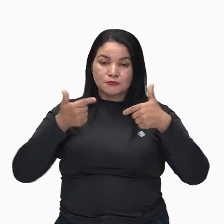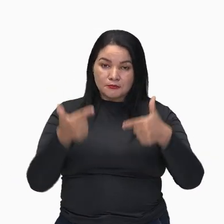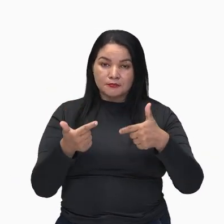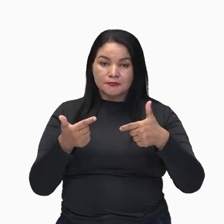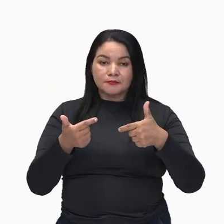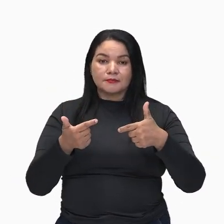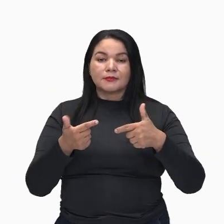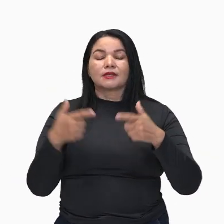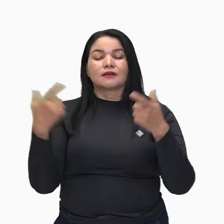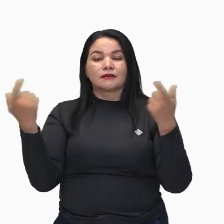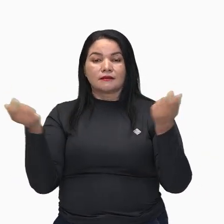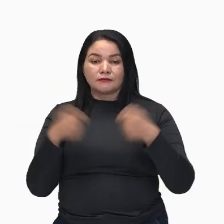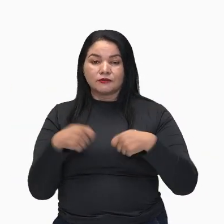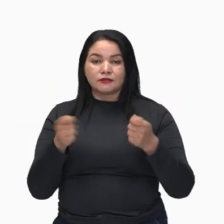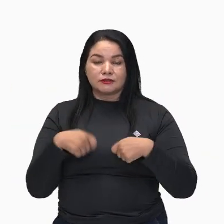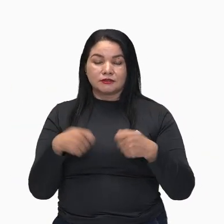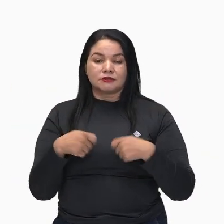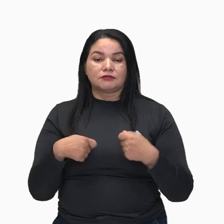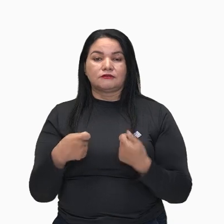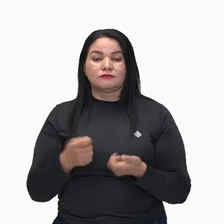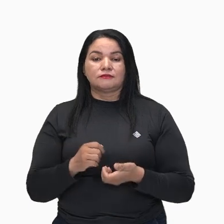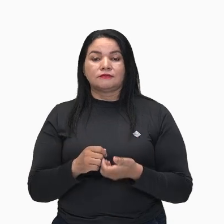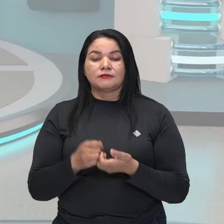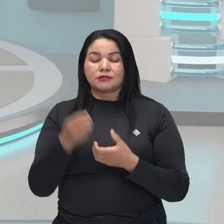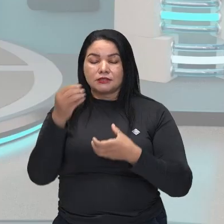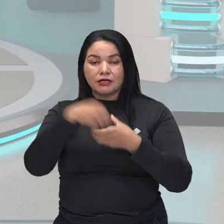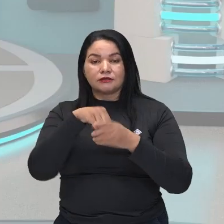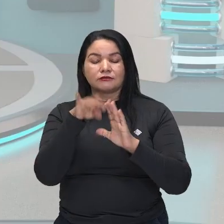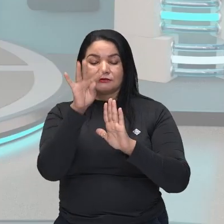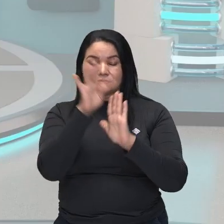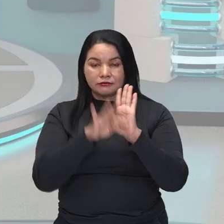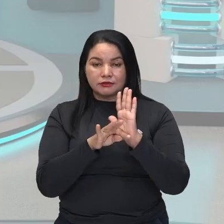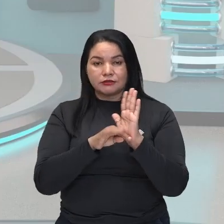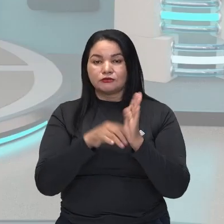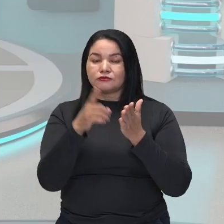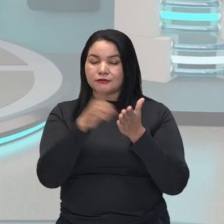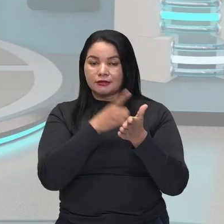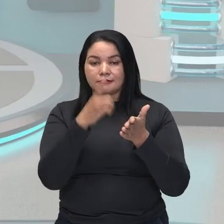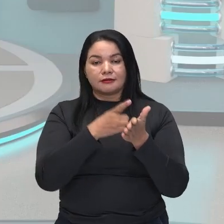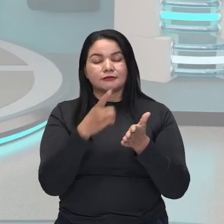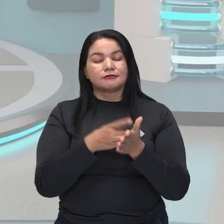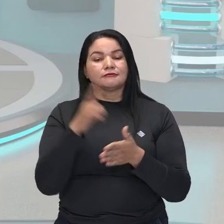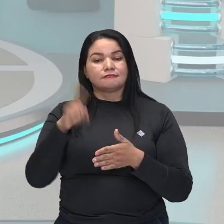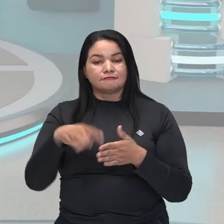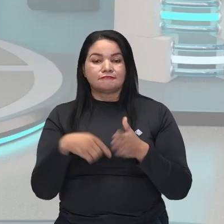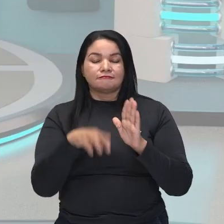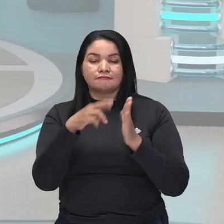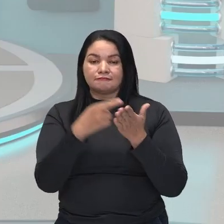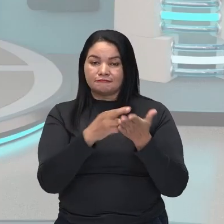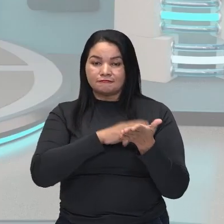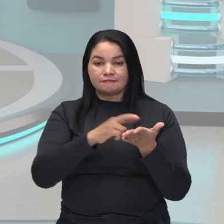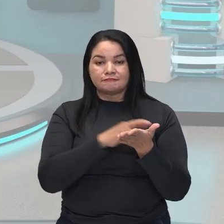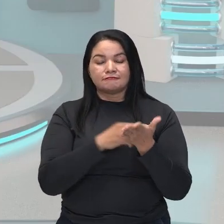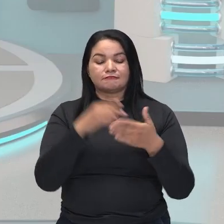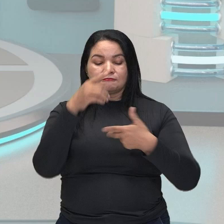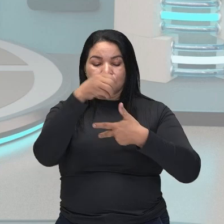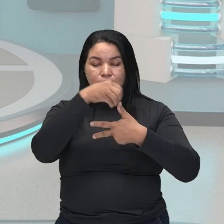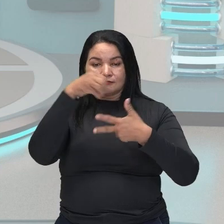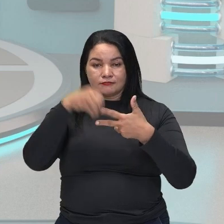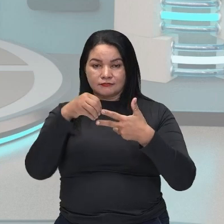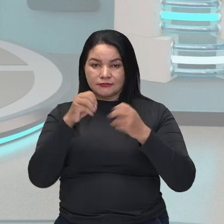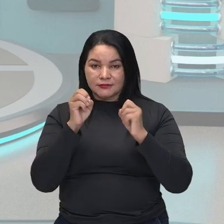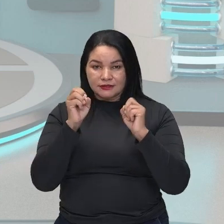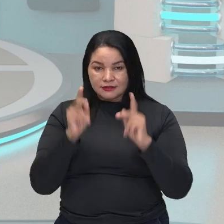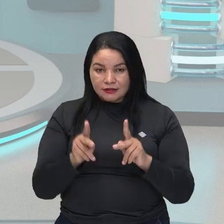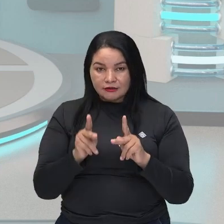do problema no nosso texto dissertativo argumentativo que é exatamente a nossa redação do Enem. Certo, gente?